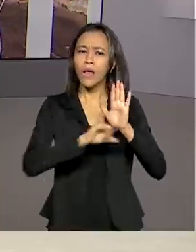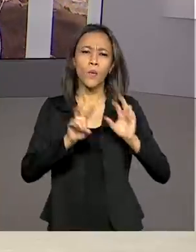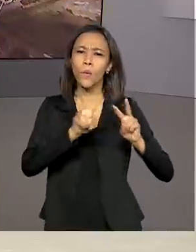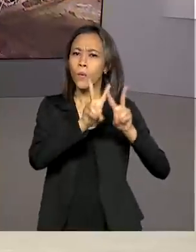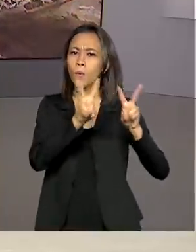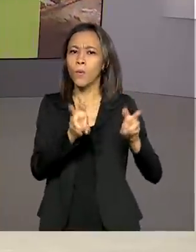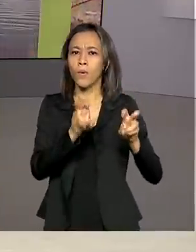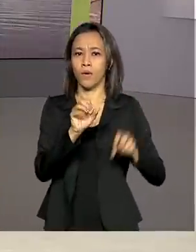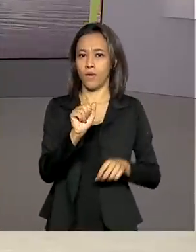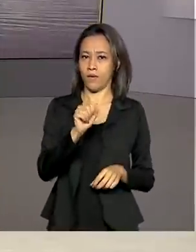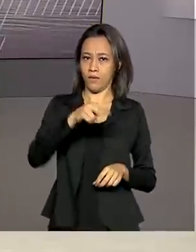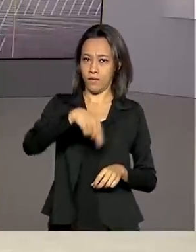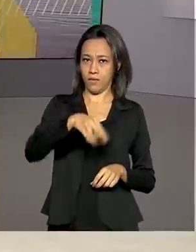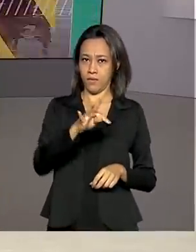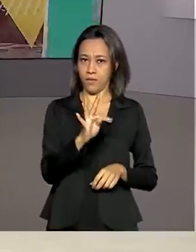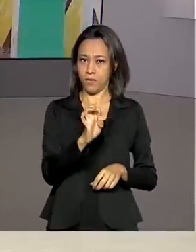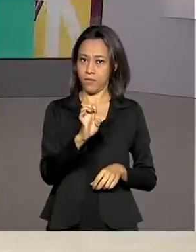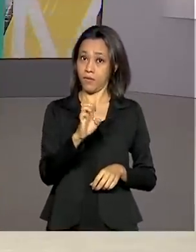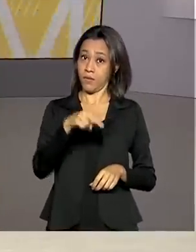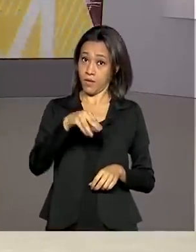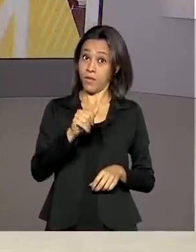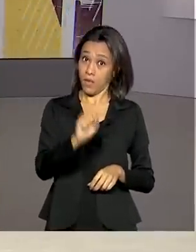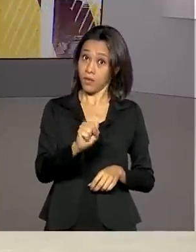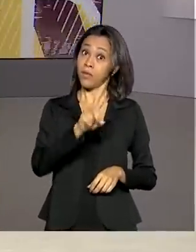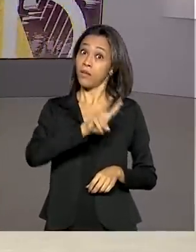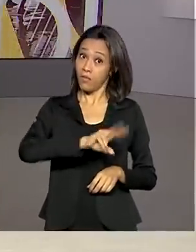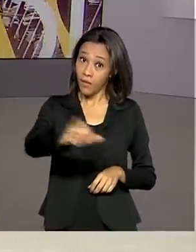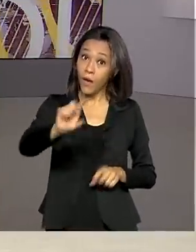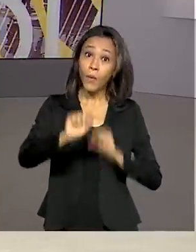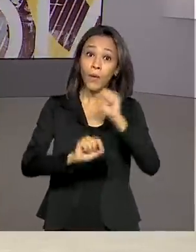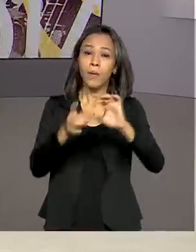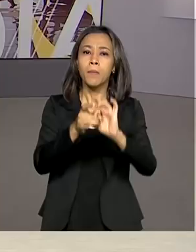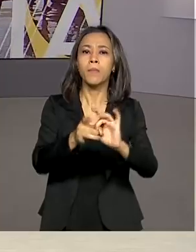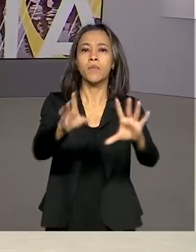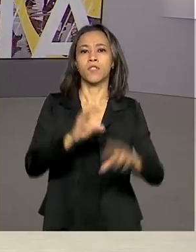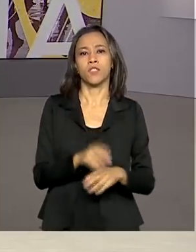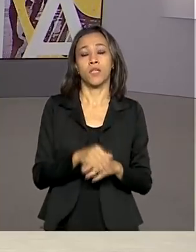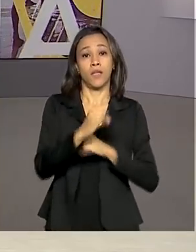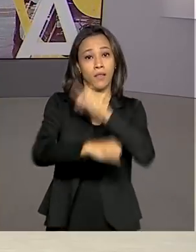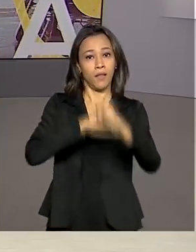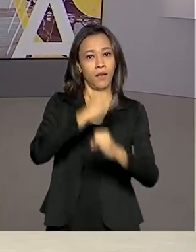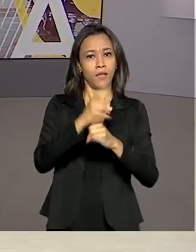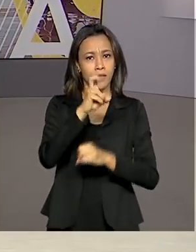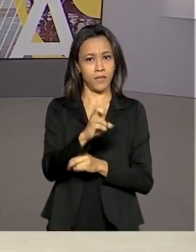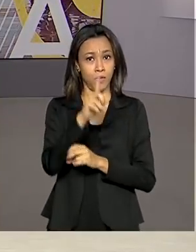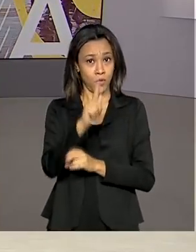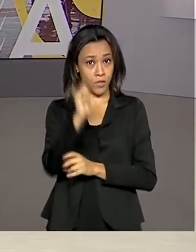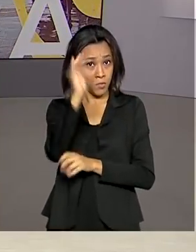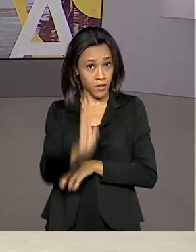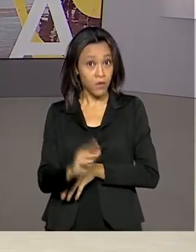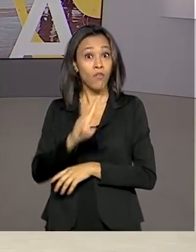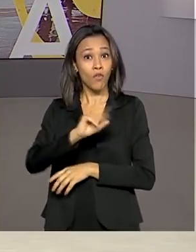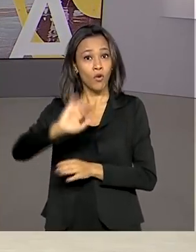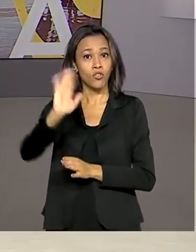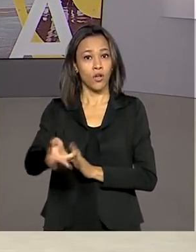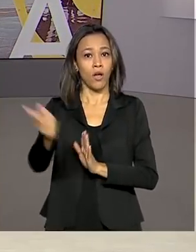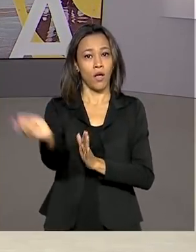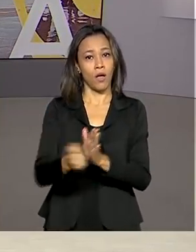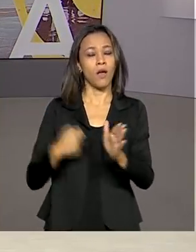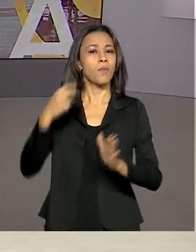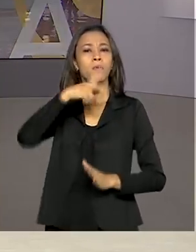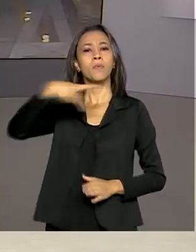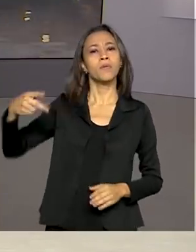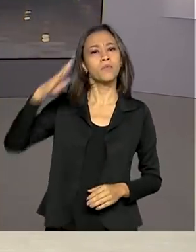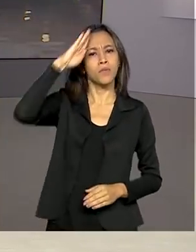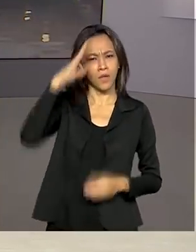Antenas, que deve abrir caminho para a internet 5G no Brasil, foi regulamentada pelo presidente Jair Bolsonaro. Vamos ao